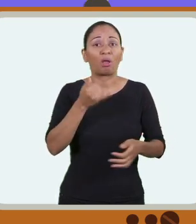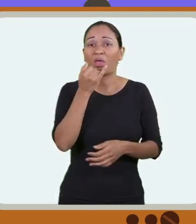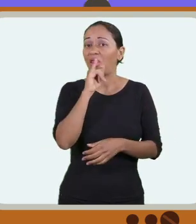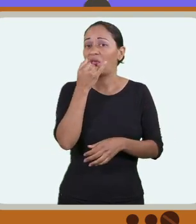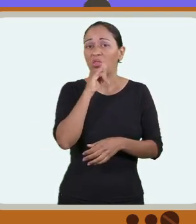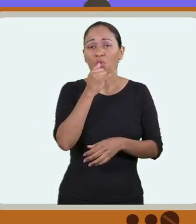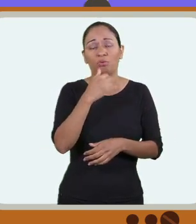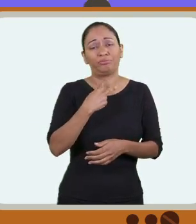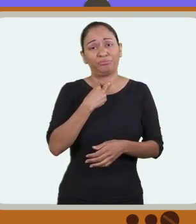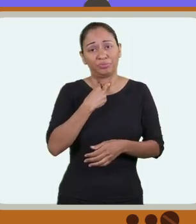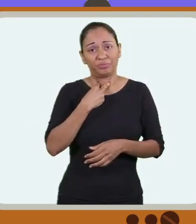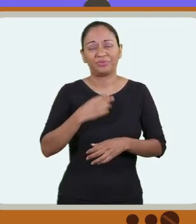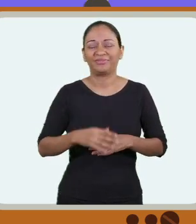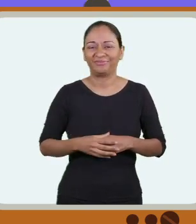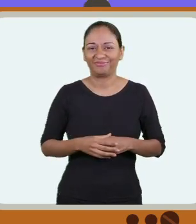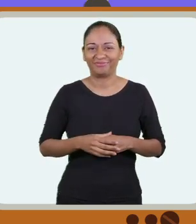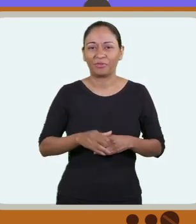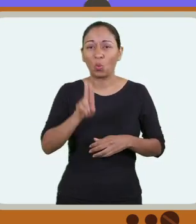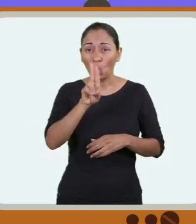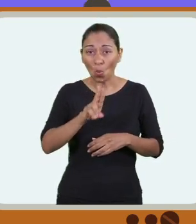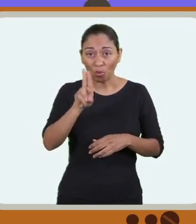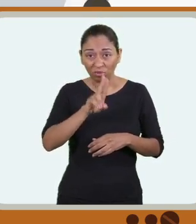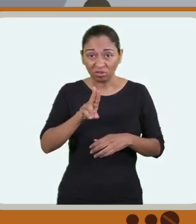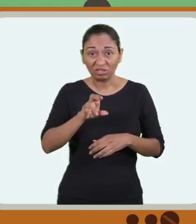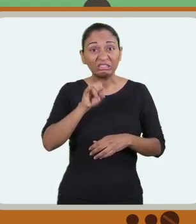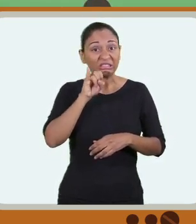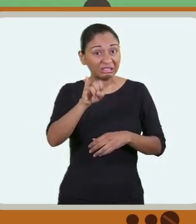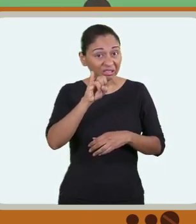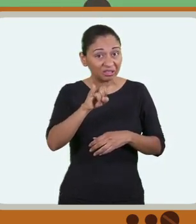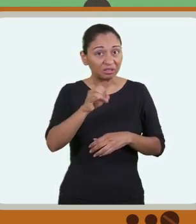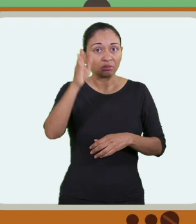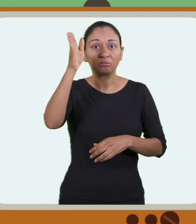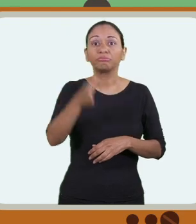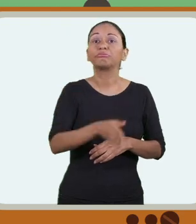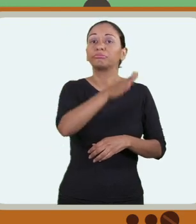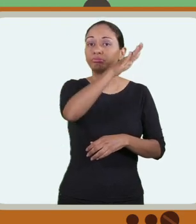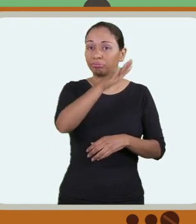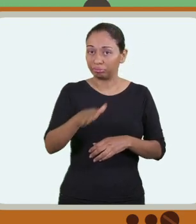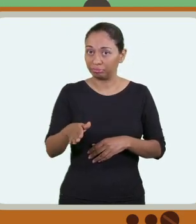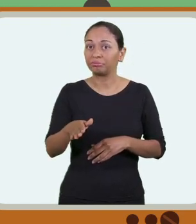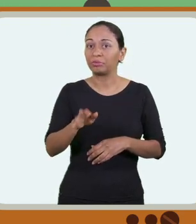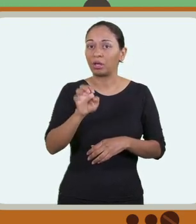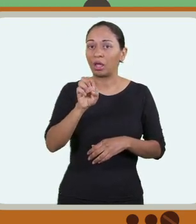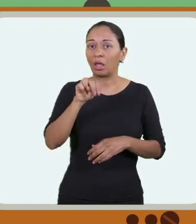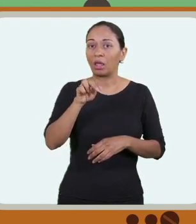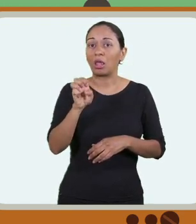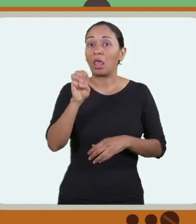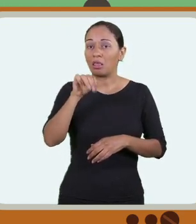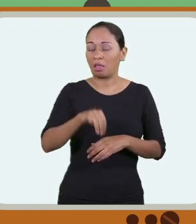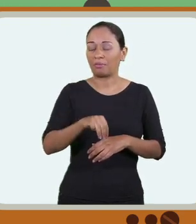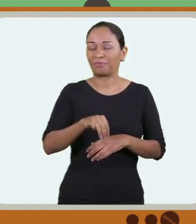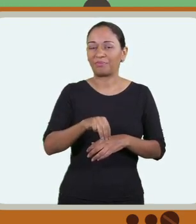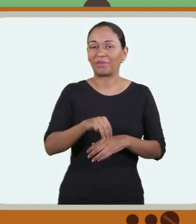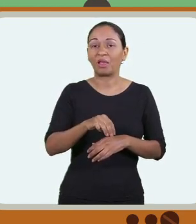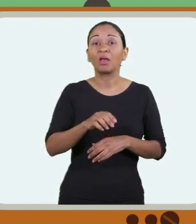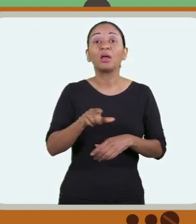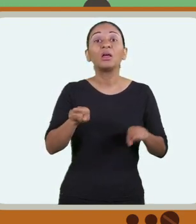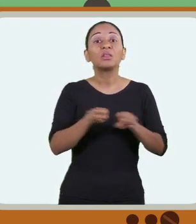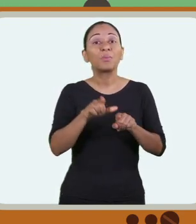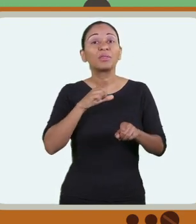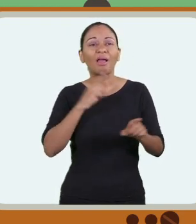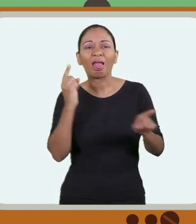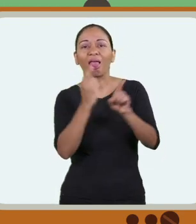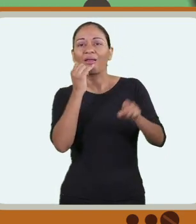chapéu, ou qualquer dispositivo eletrônico. O uso de qualquer um desses materiais pode causar a sua eliminação do Enem.